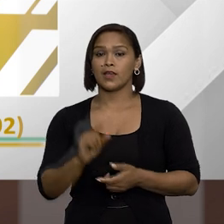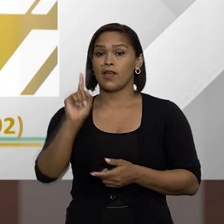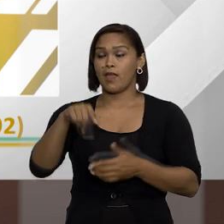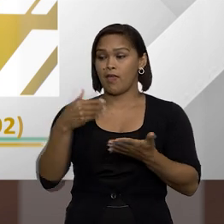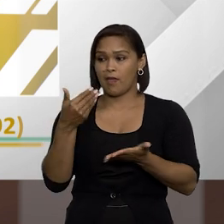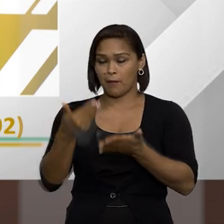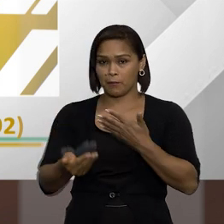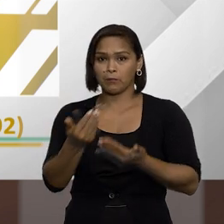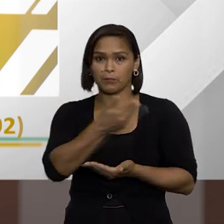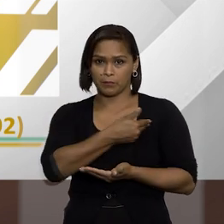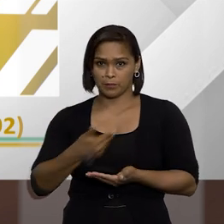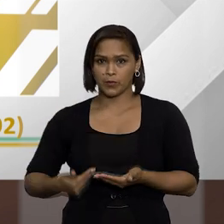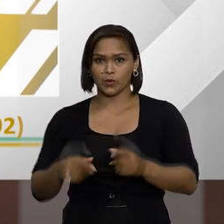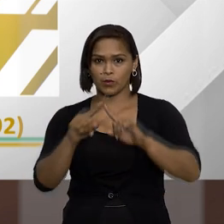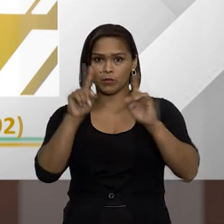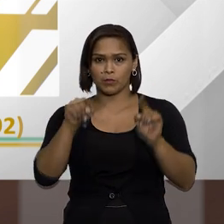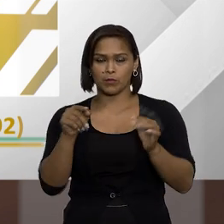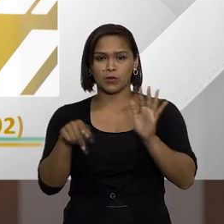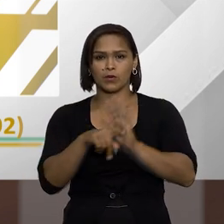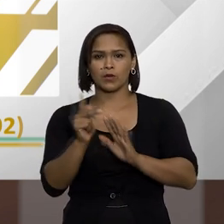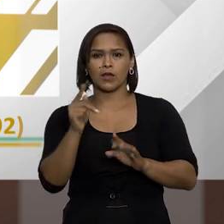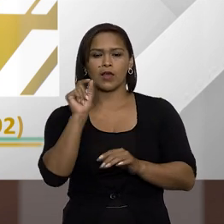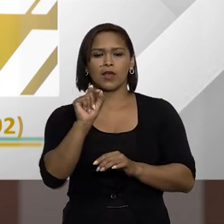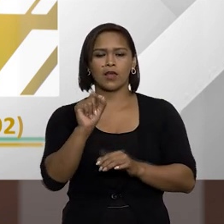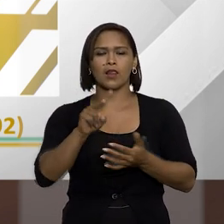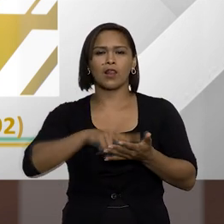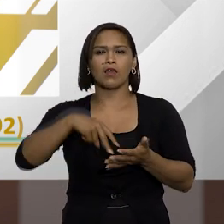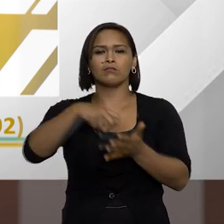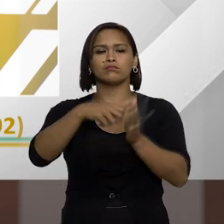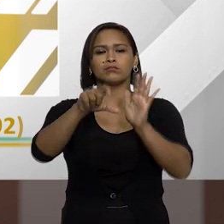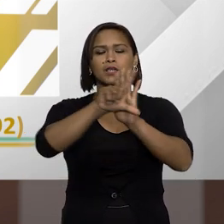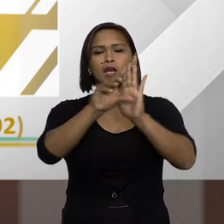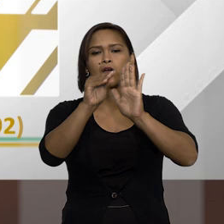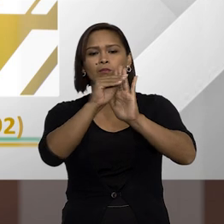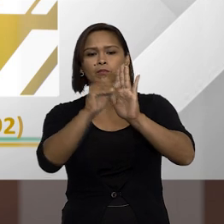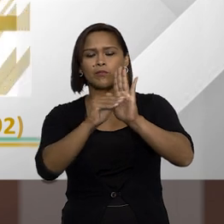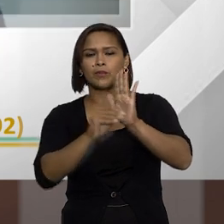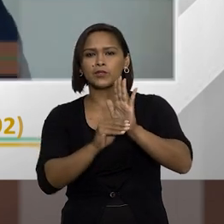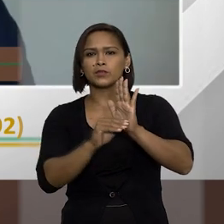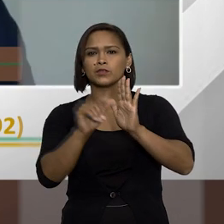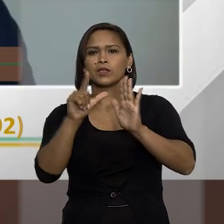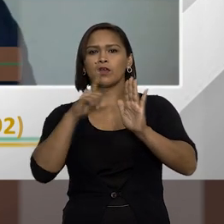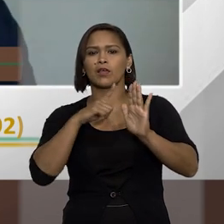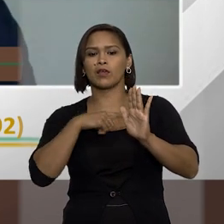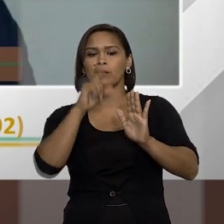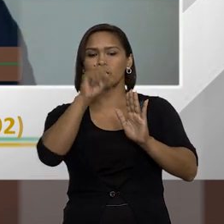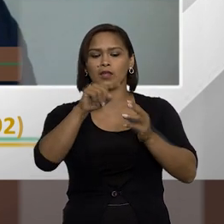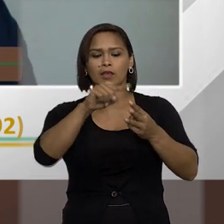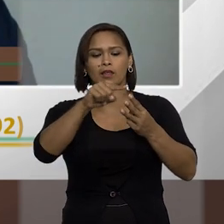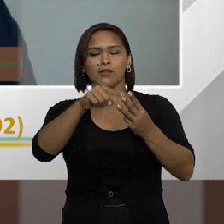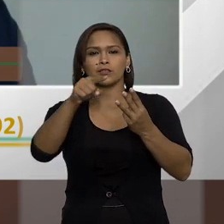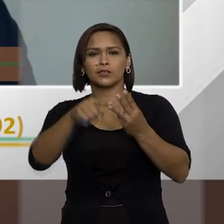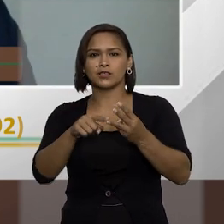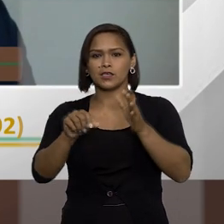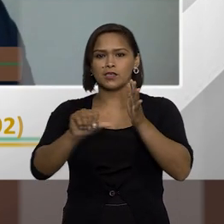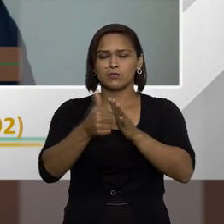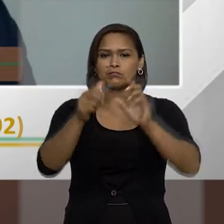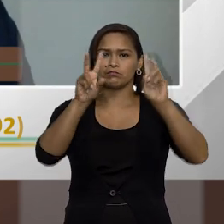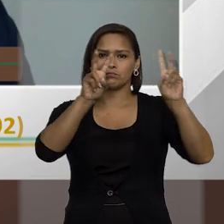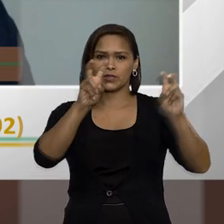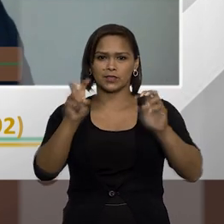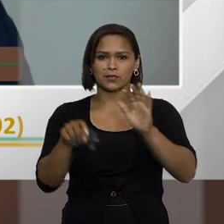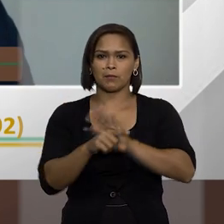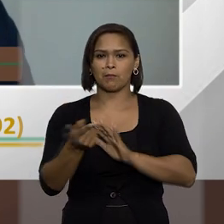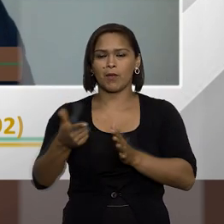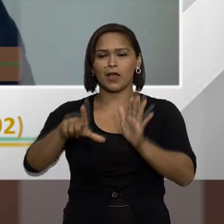A perda da função pública, ela é uma sanção que ela está prevista para aquelas três principais